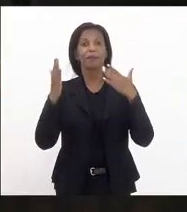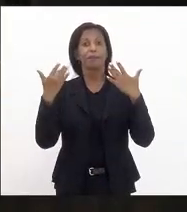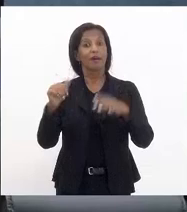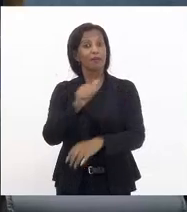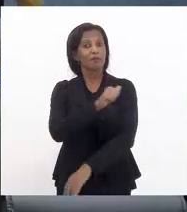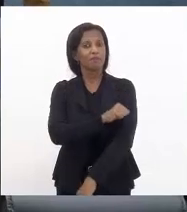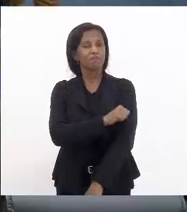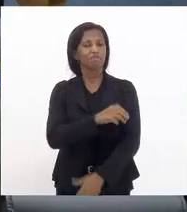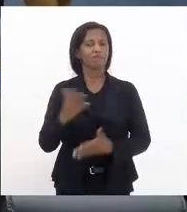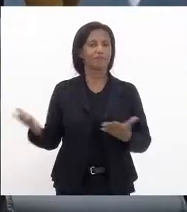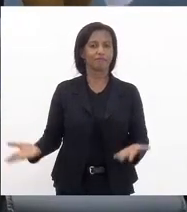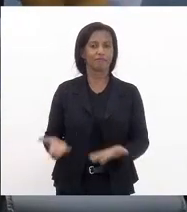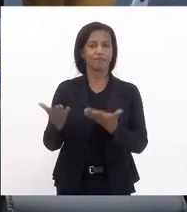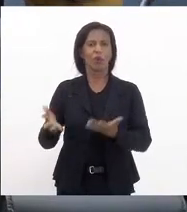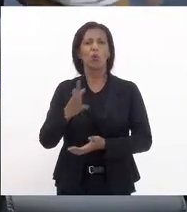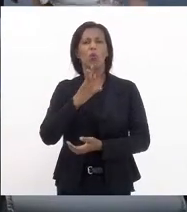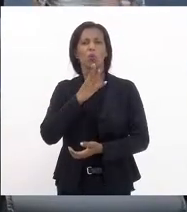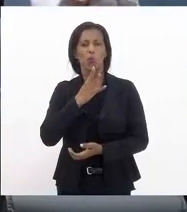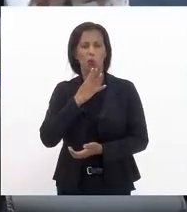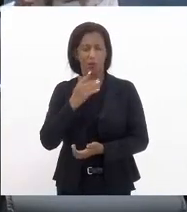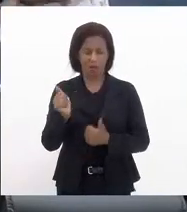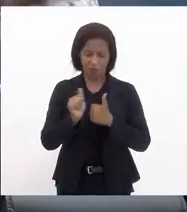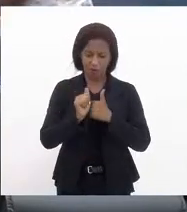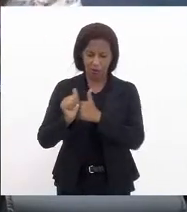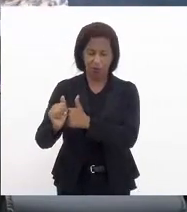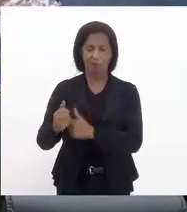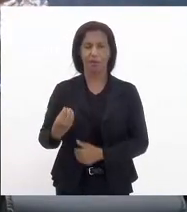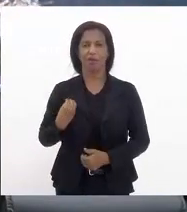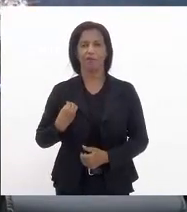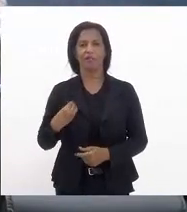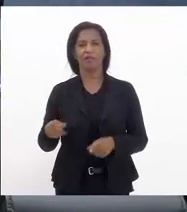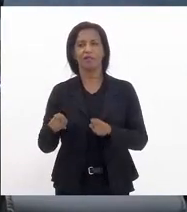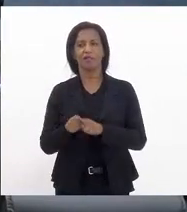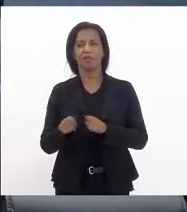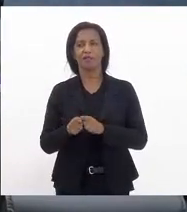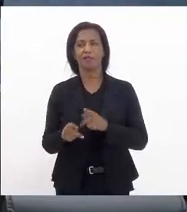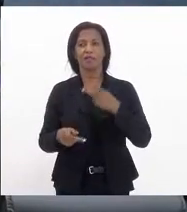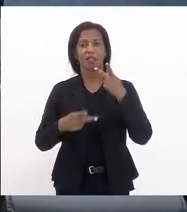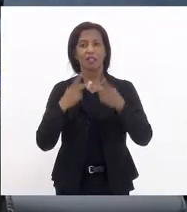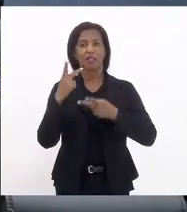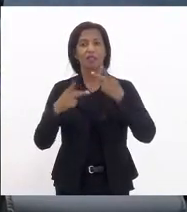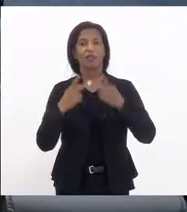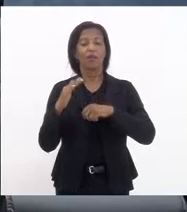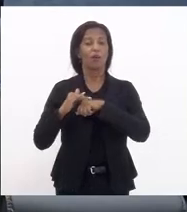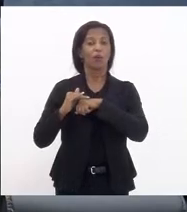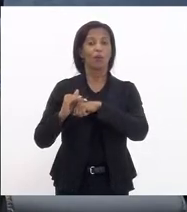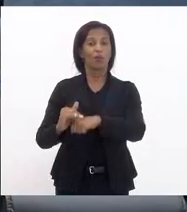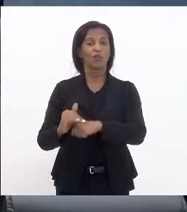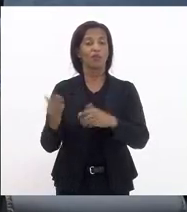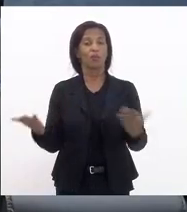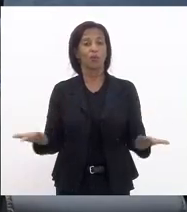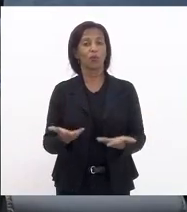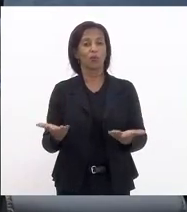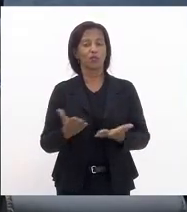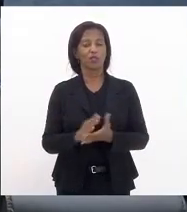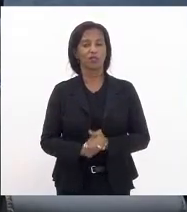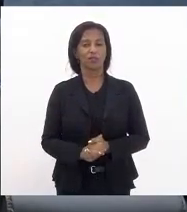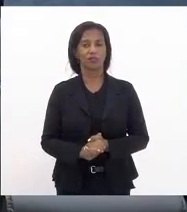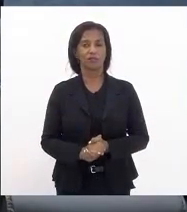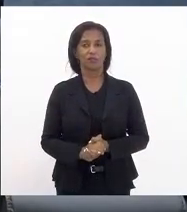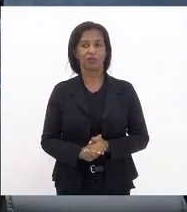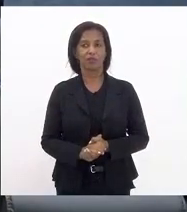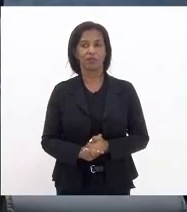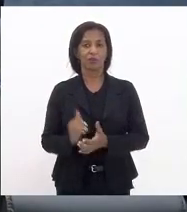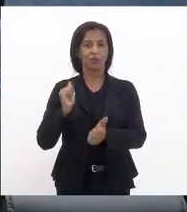belíssima iniciativa conheça a formiga acompanha também a trajetória dela e falávamos conversávamos hoje sobre